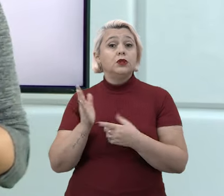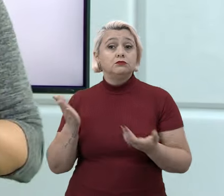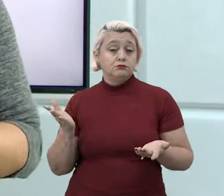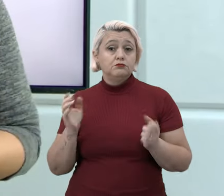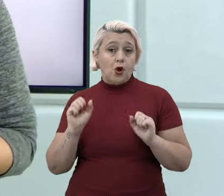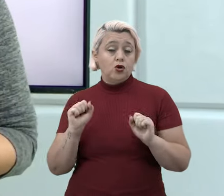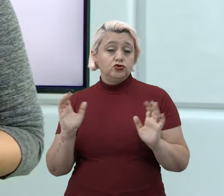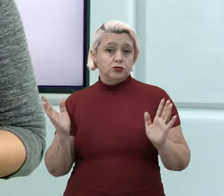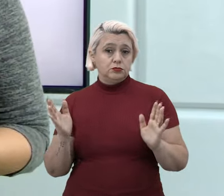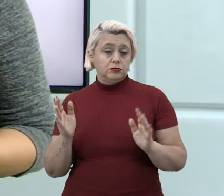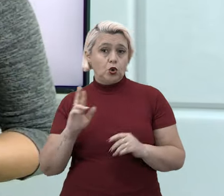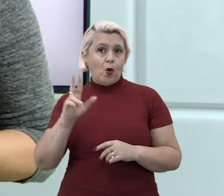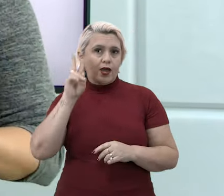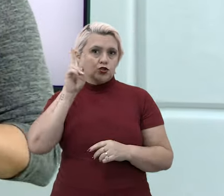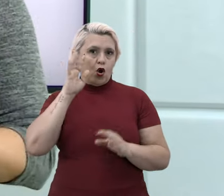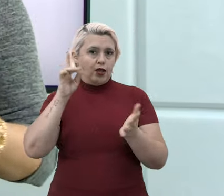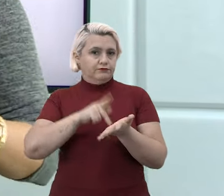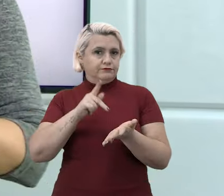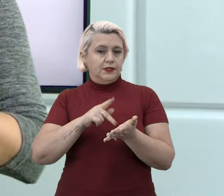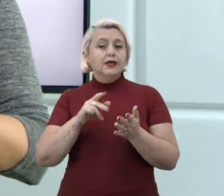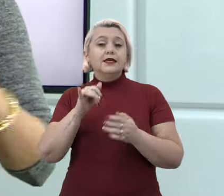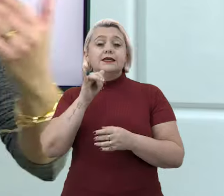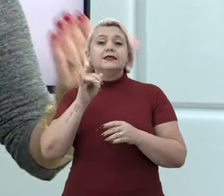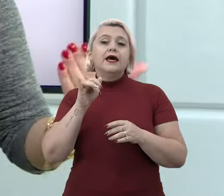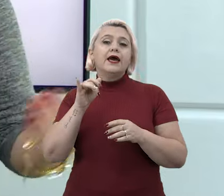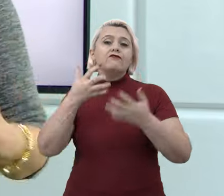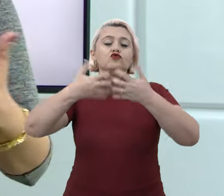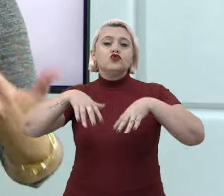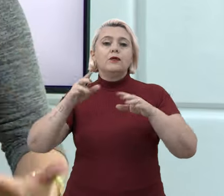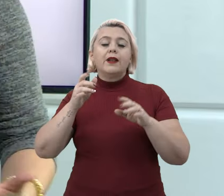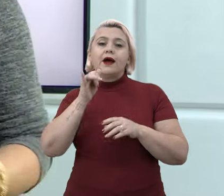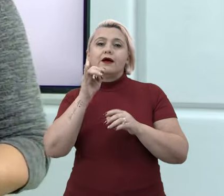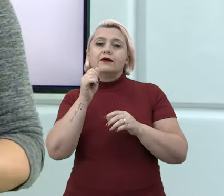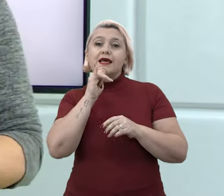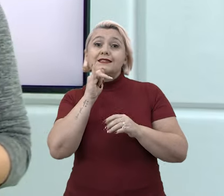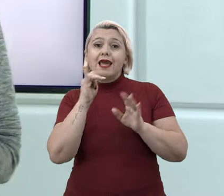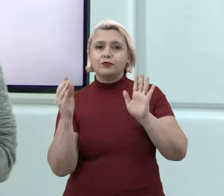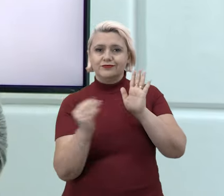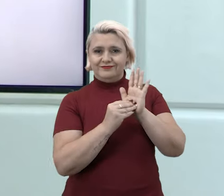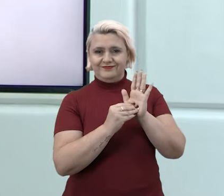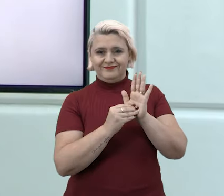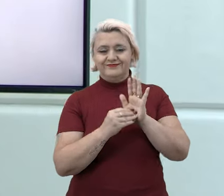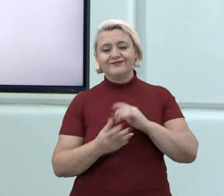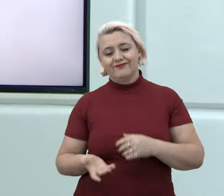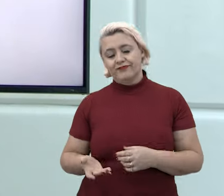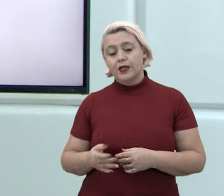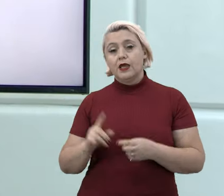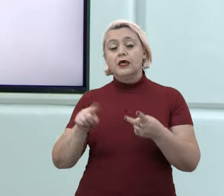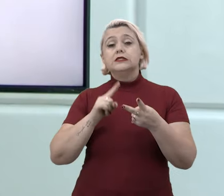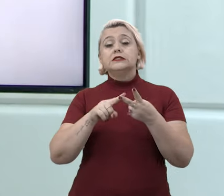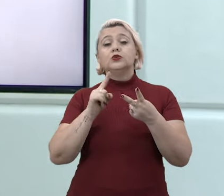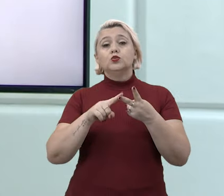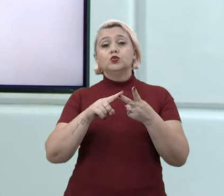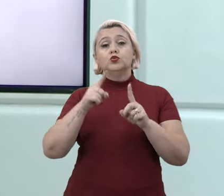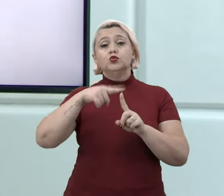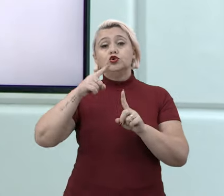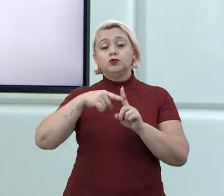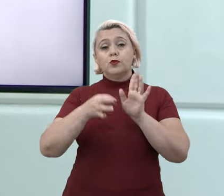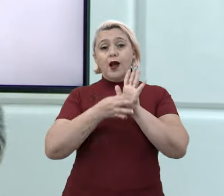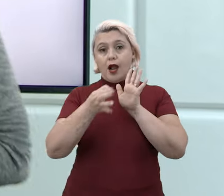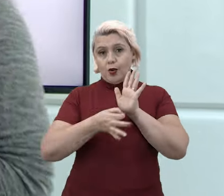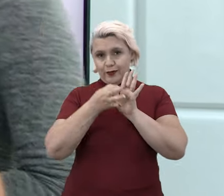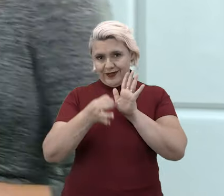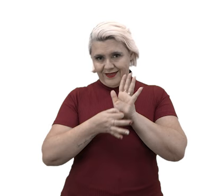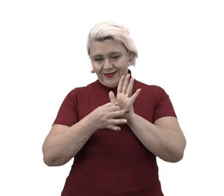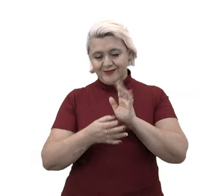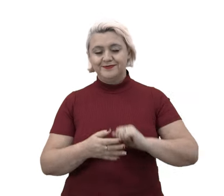ficção, não tem problema não, tá bom? Se serve para exemplificar algo do nosso mundo, tá valendo. Agora, vamos para o segundo tipo